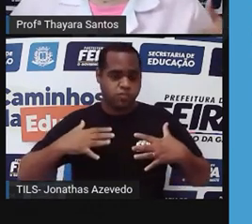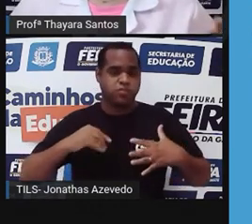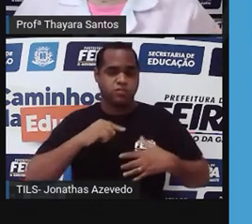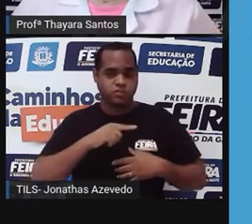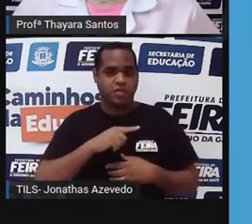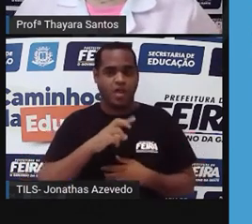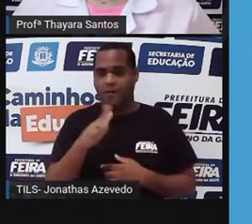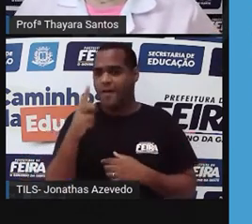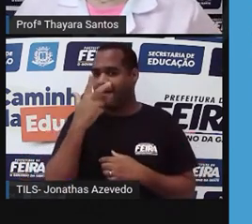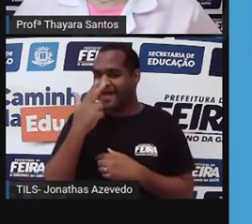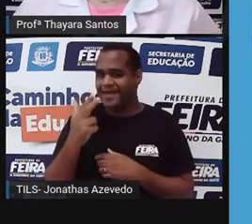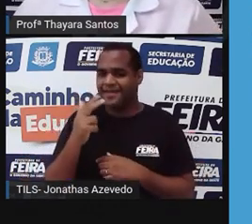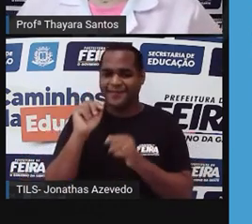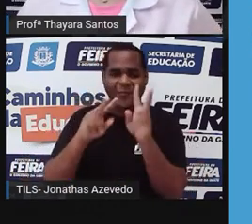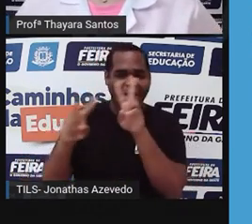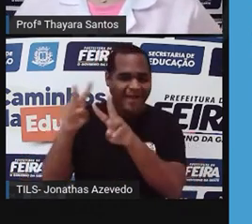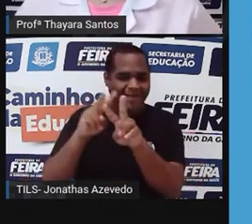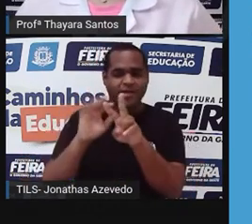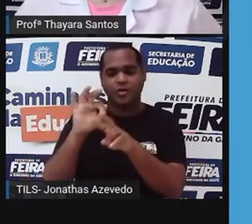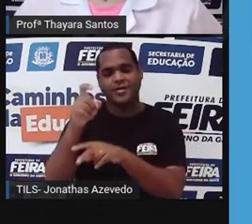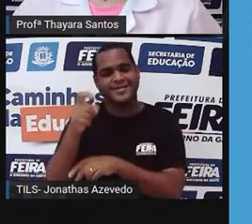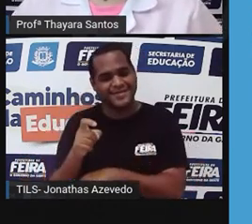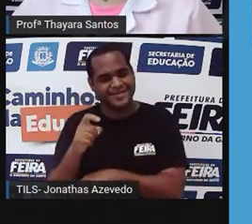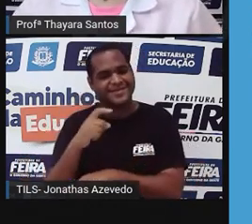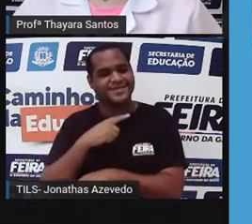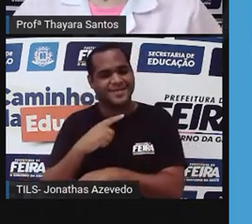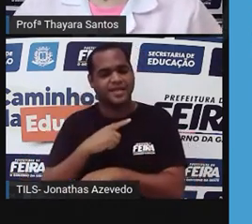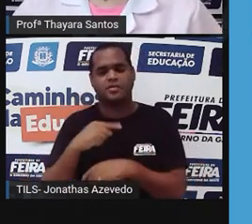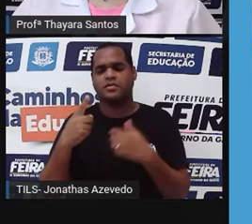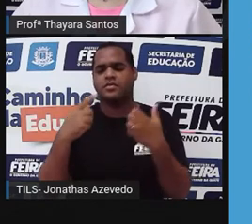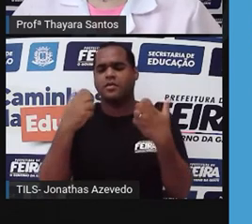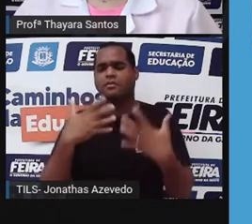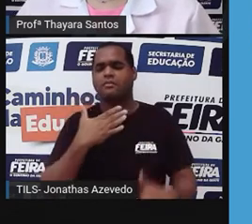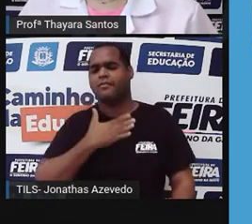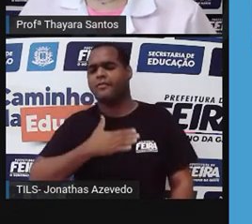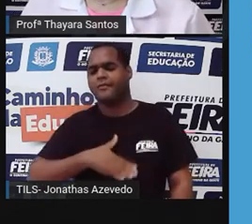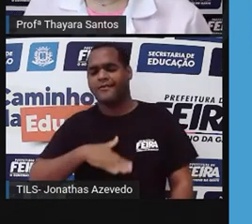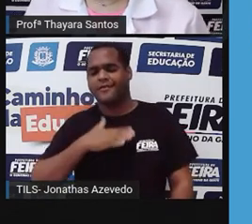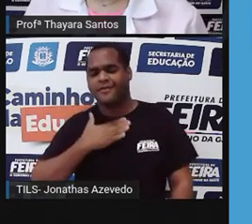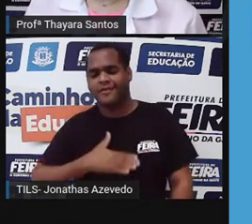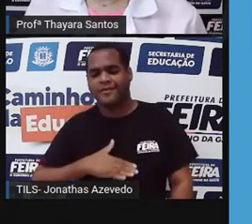ar, Quando a gente relaxa, está expirando,